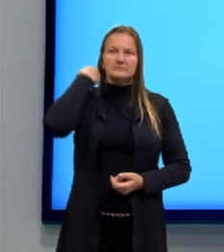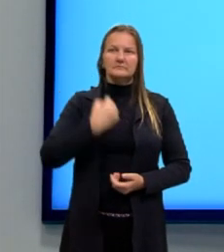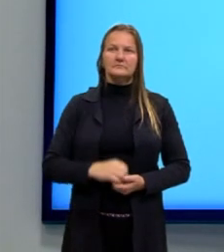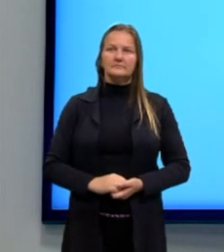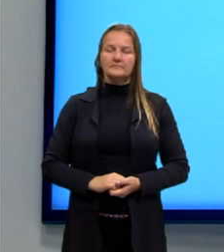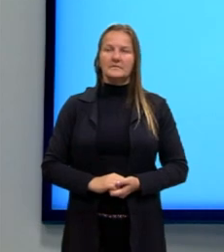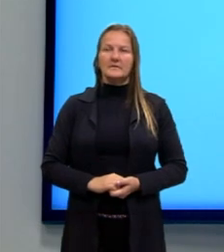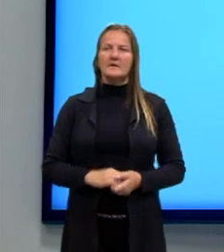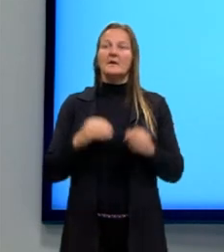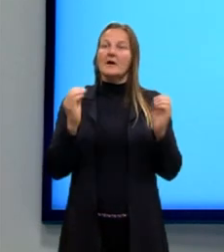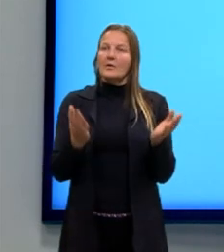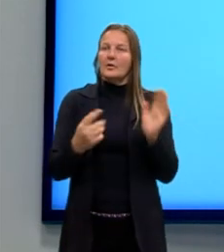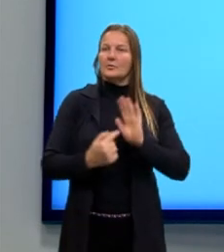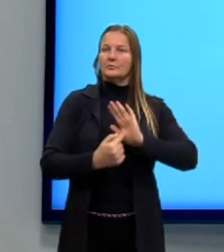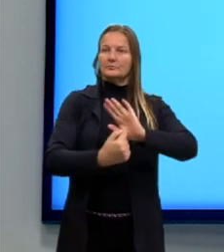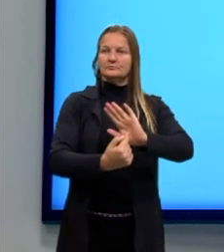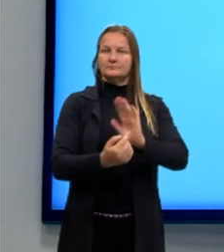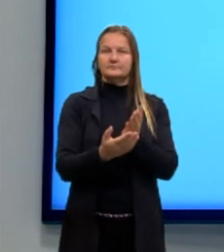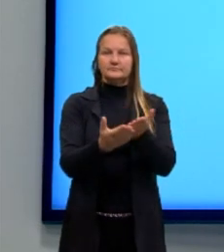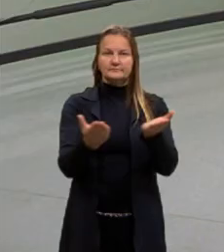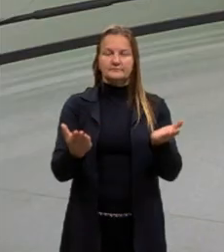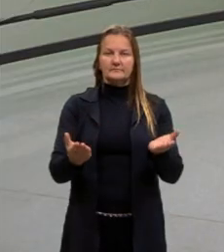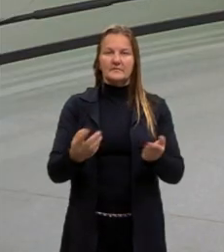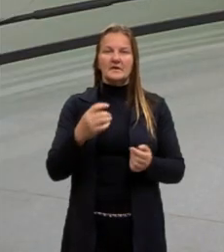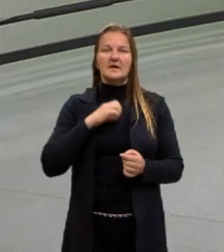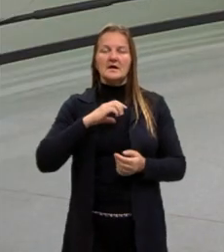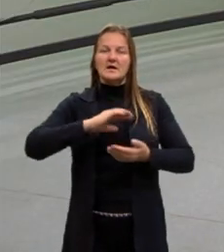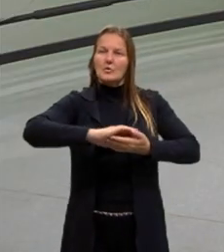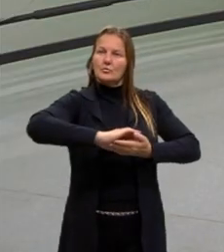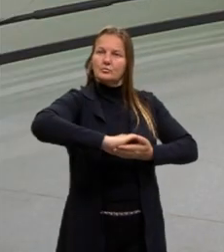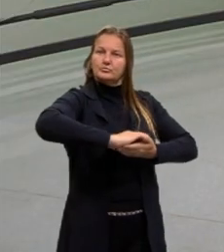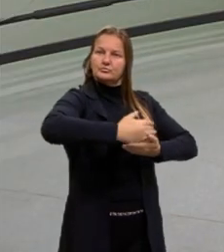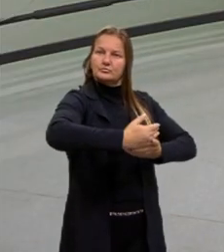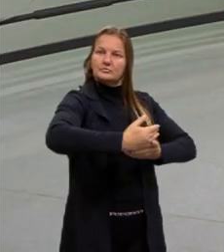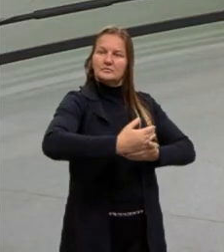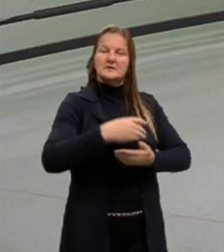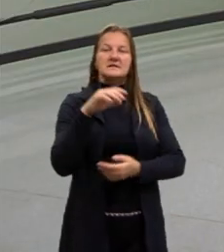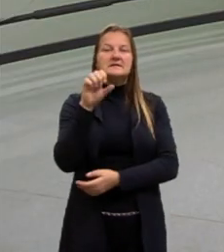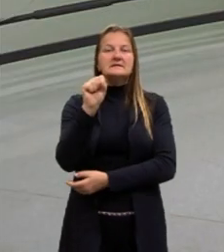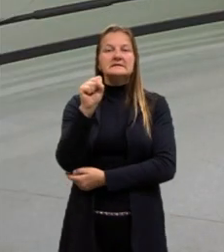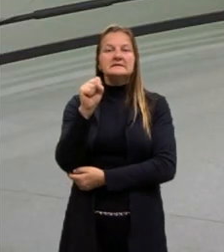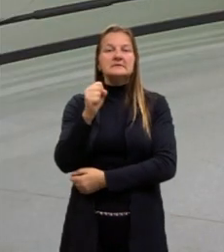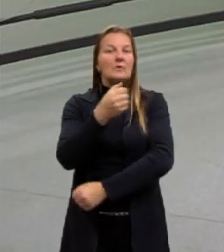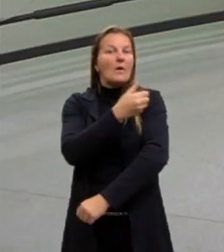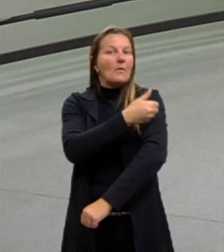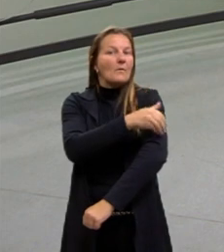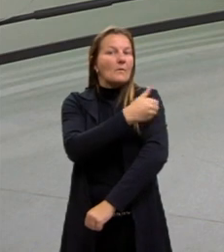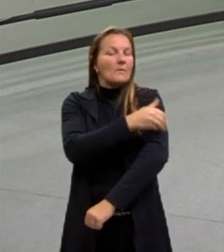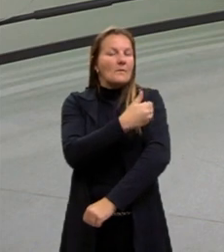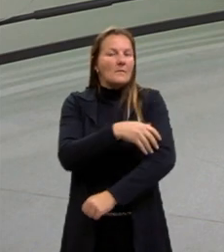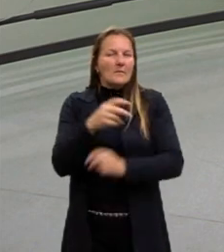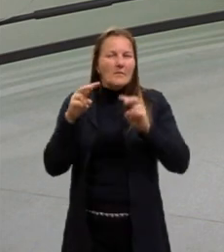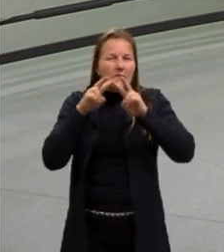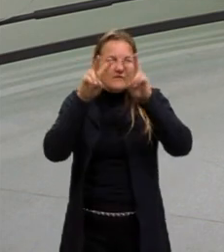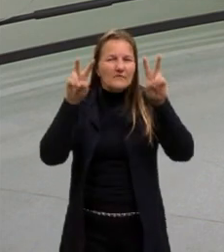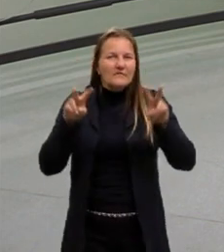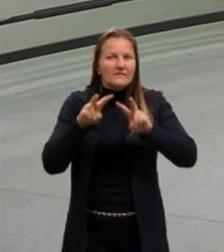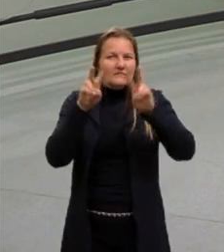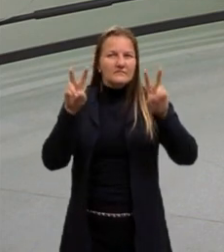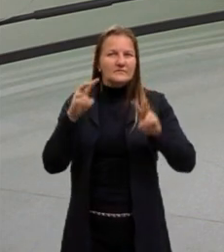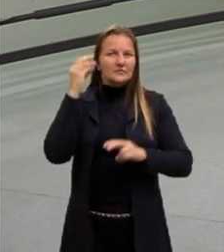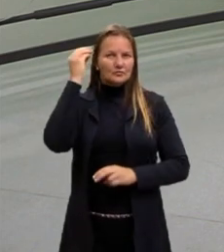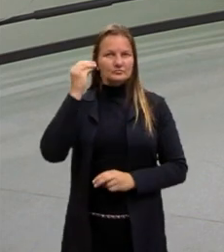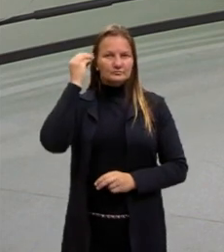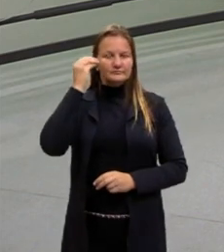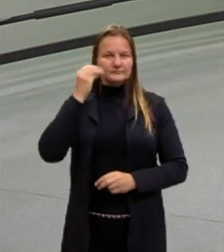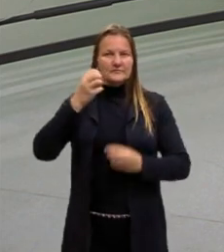Bom, então, agora eu vou mostrar para vocês um simulador onde a gente talvez consiga, né, imaginar melhor como é que ocorre essa propagação, né? Eu falo,